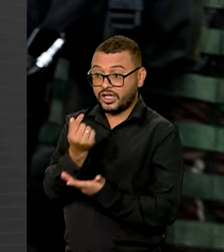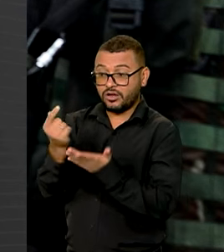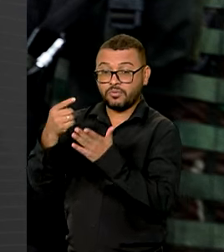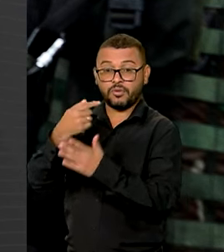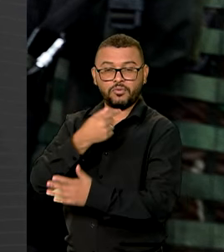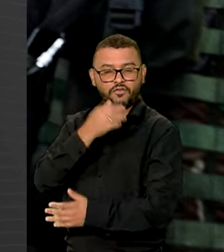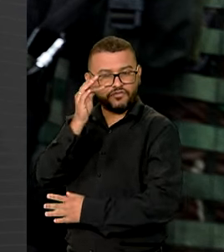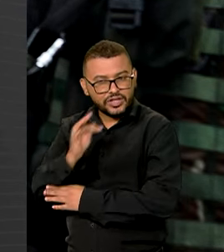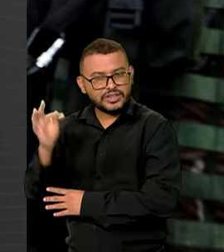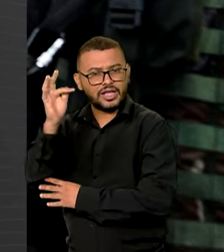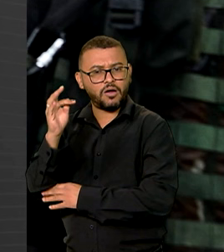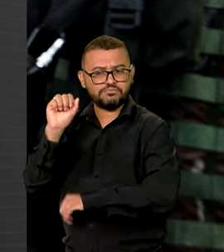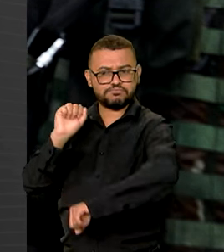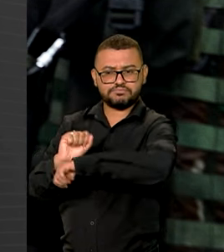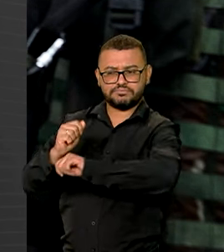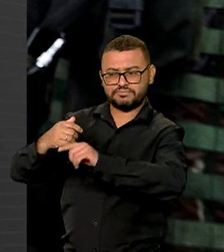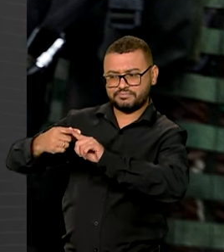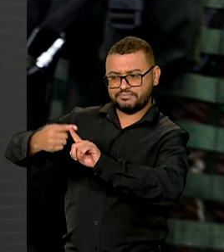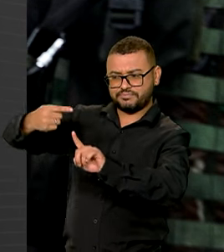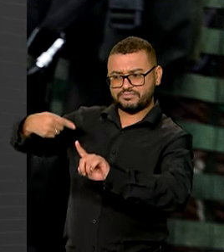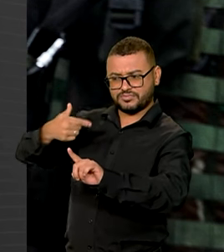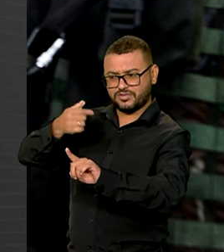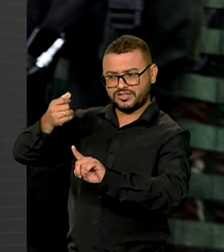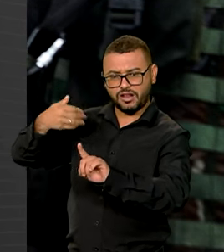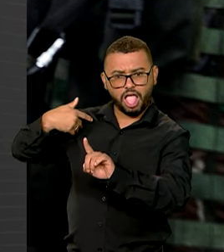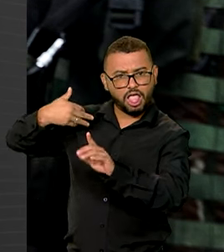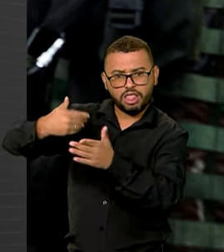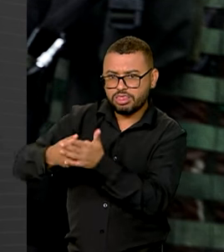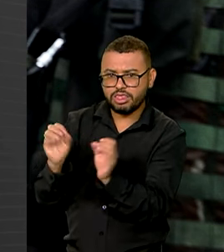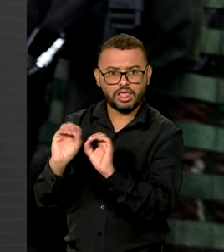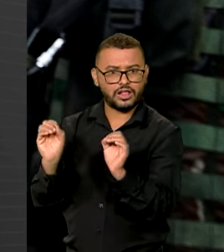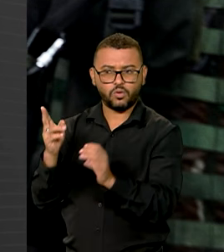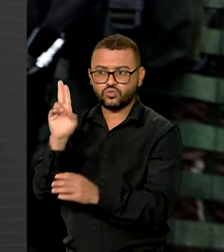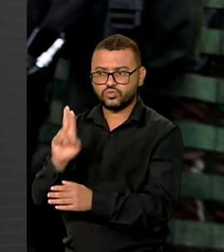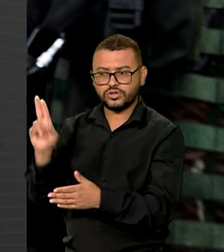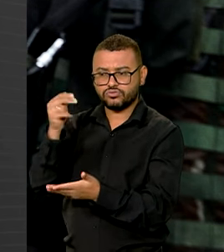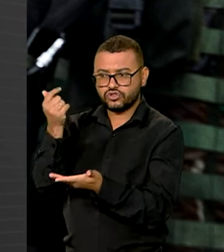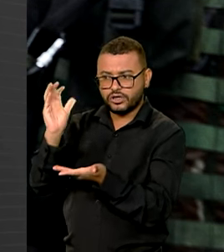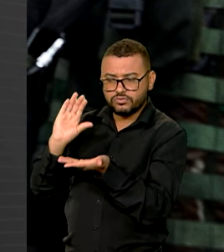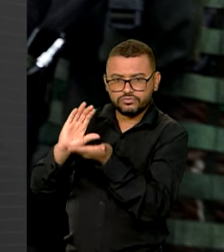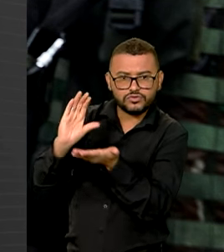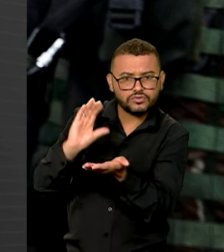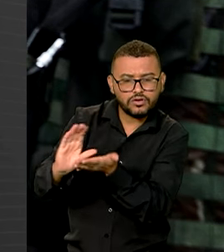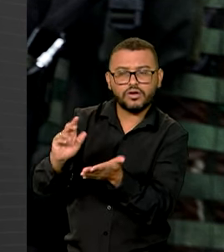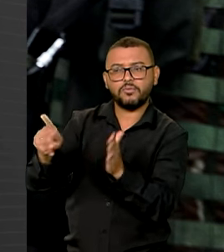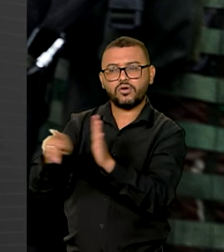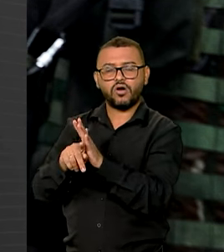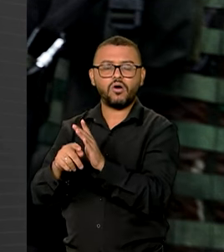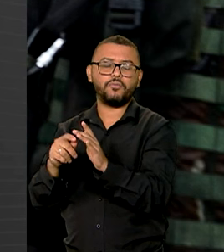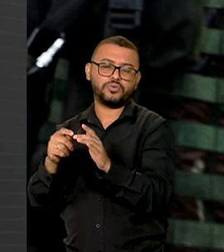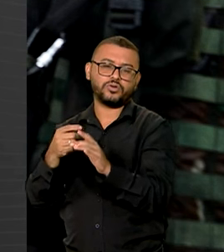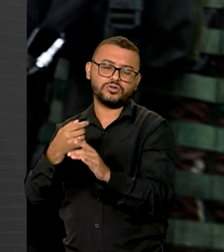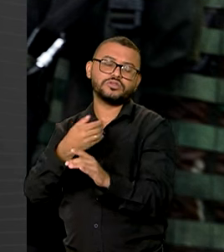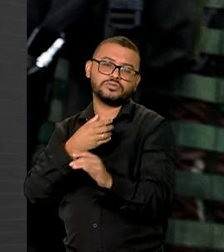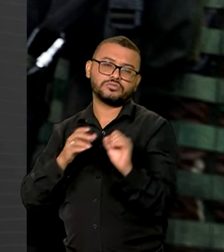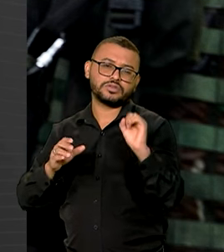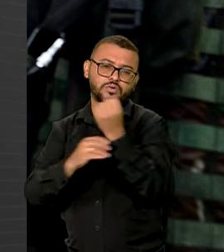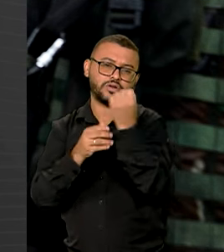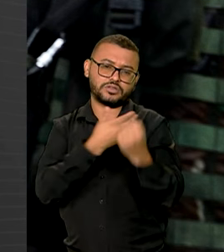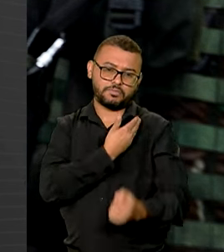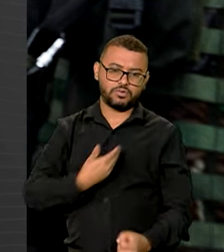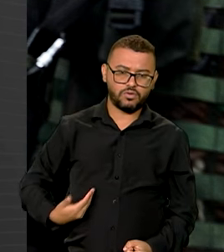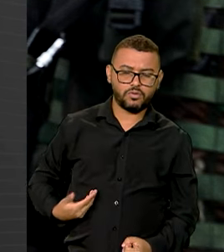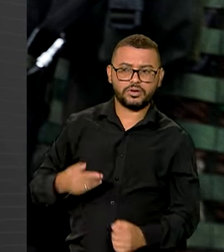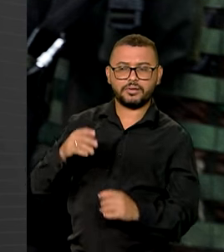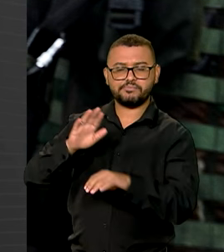desde 2019. Esse montante deveria ter sido destinado a investimentos em segurança pública. A maior